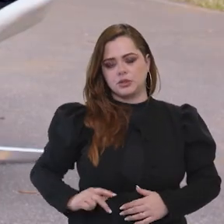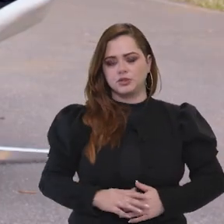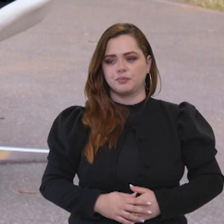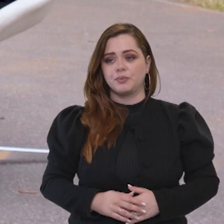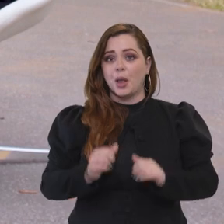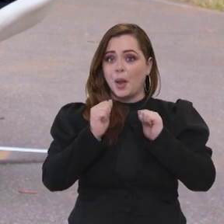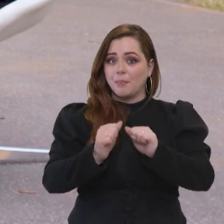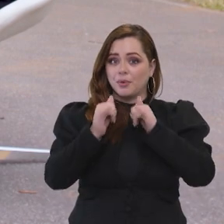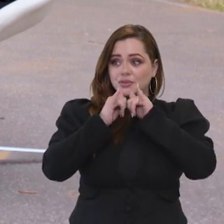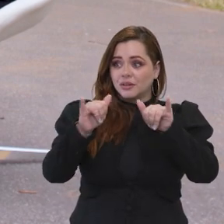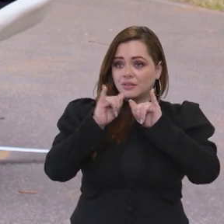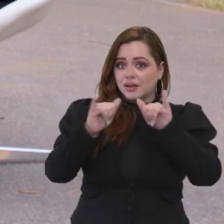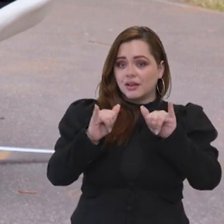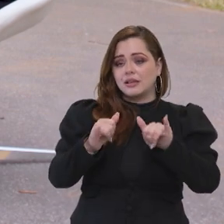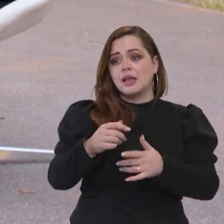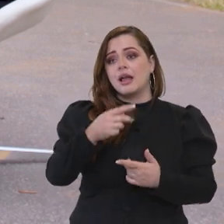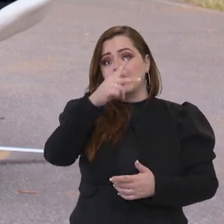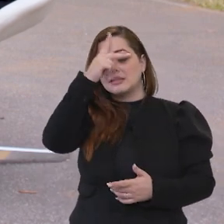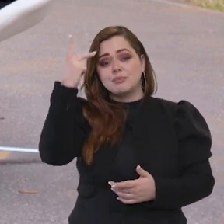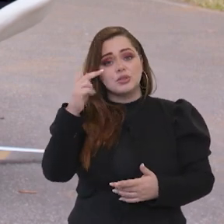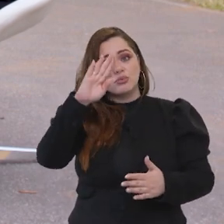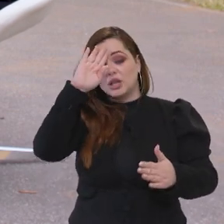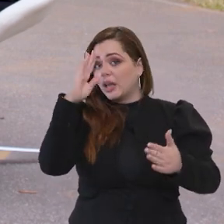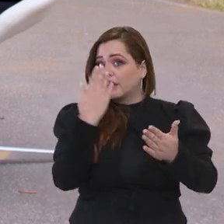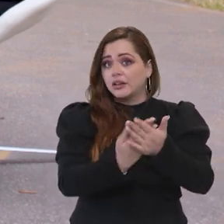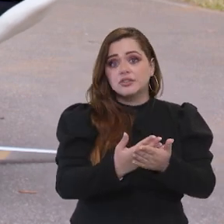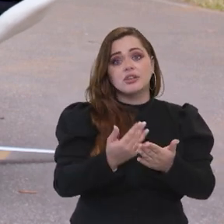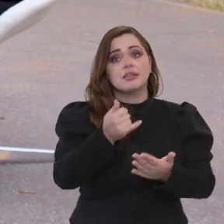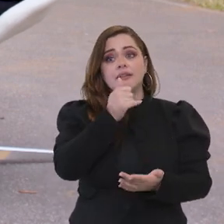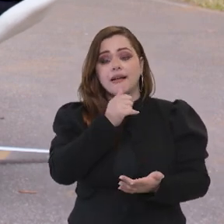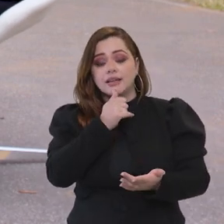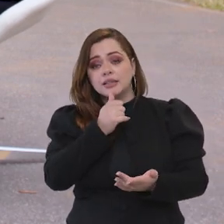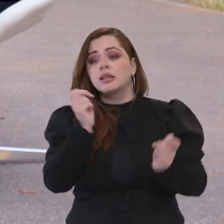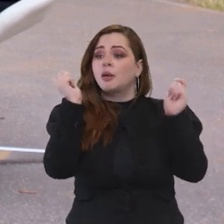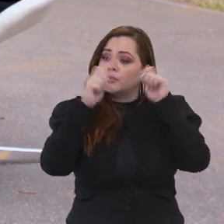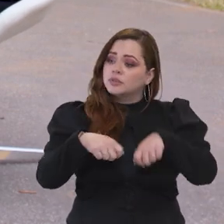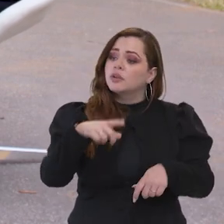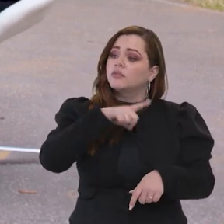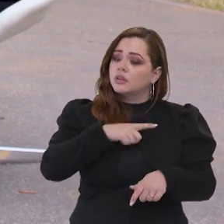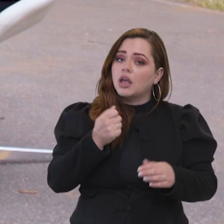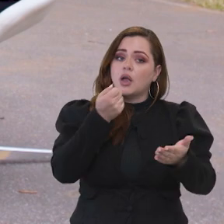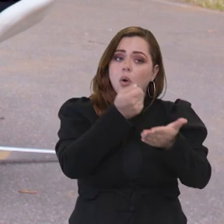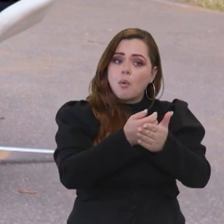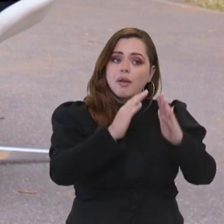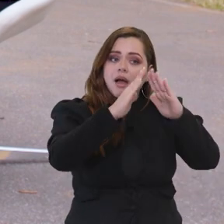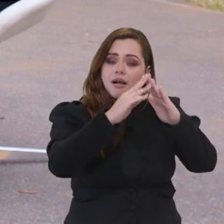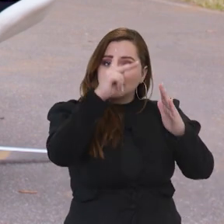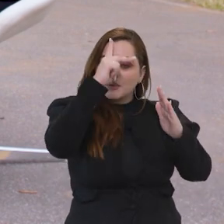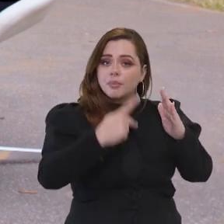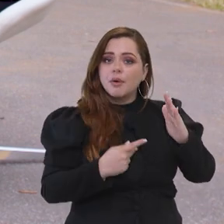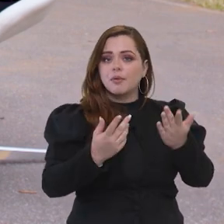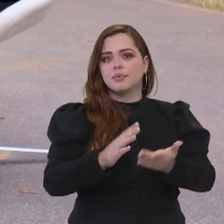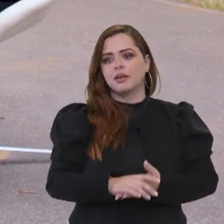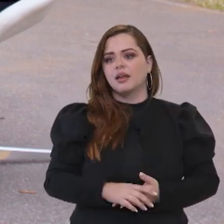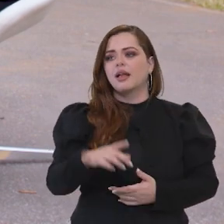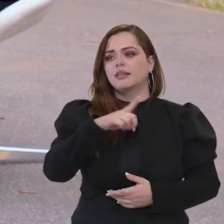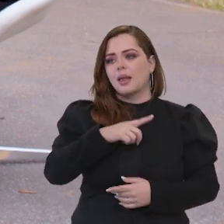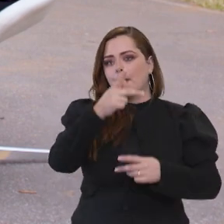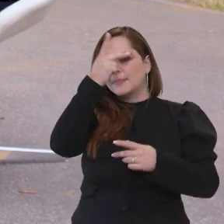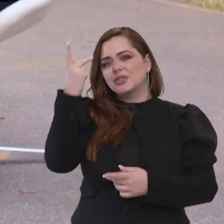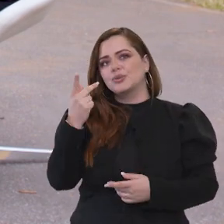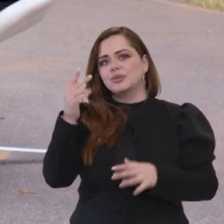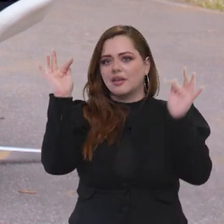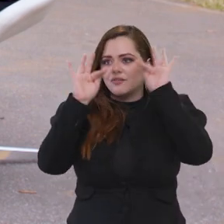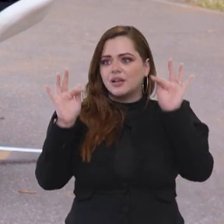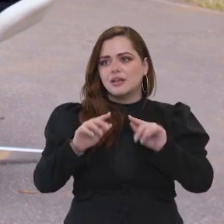Deixa um recado, ministro, para as pessoas que ainda não acreditam que é possível ter a casa própria. Muita já teve essa felicidade, mas muita